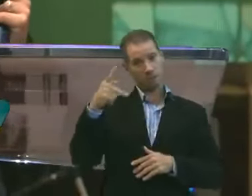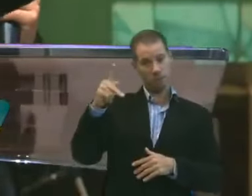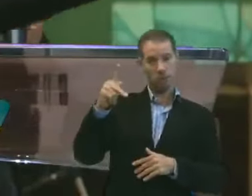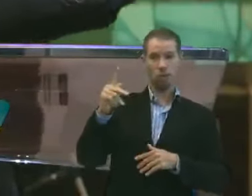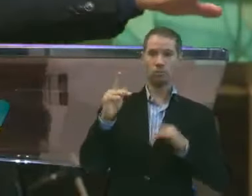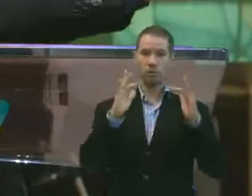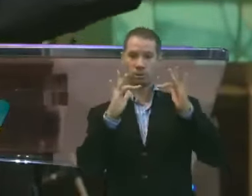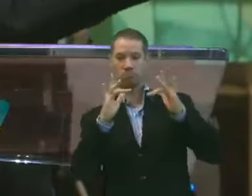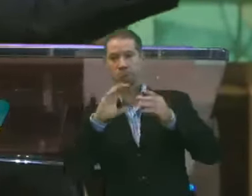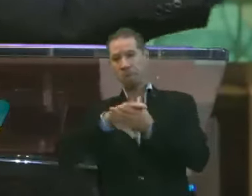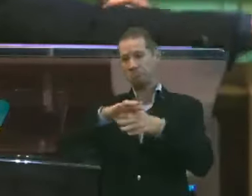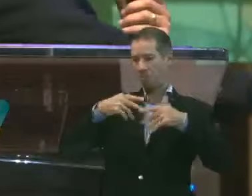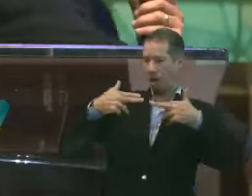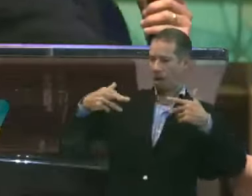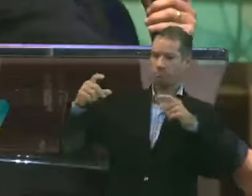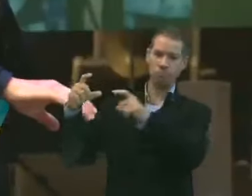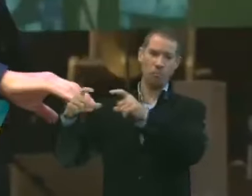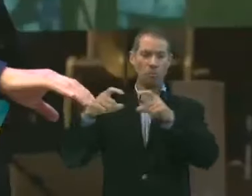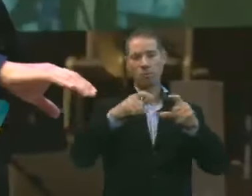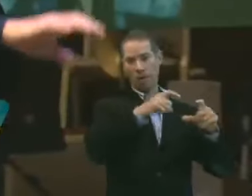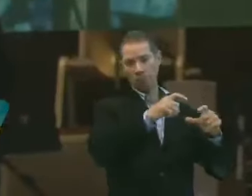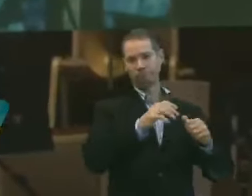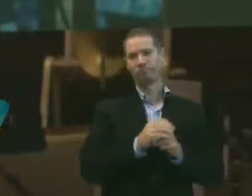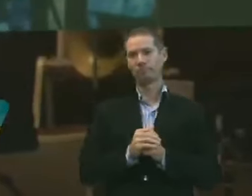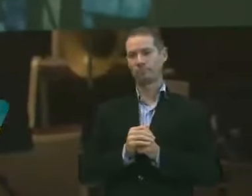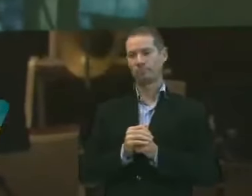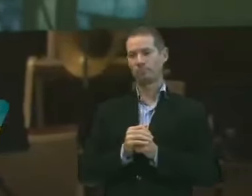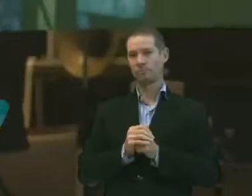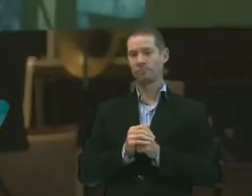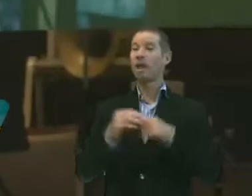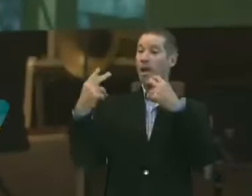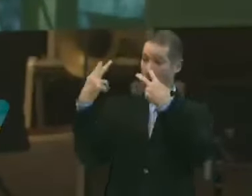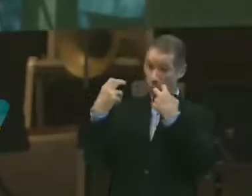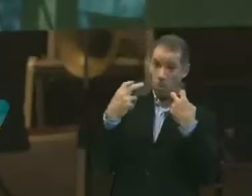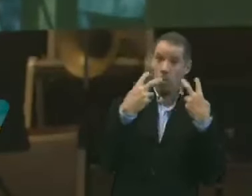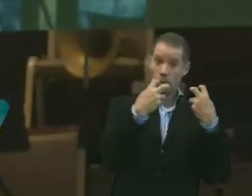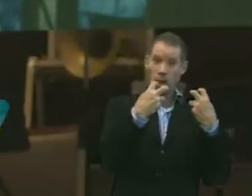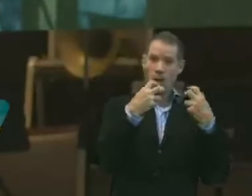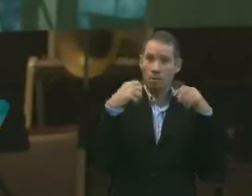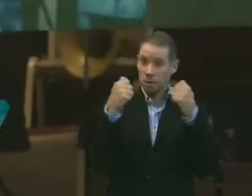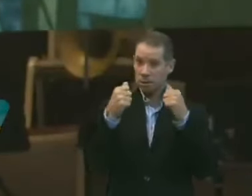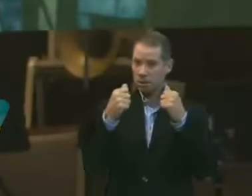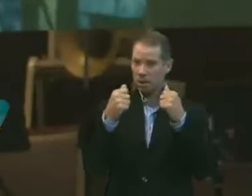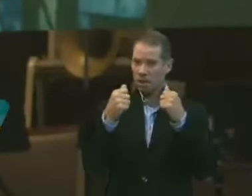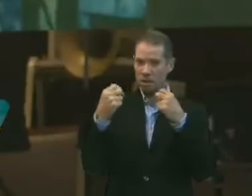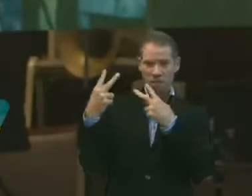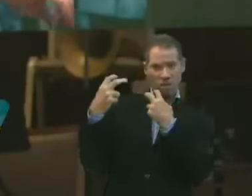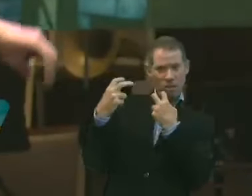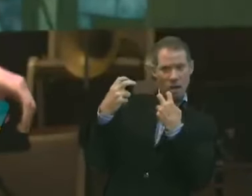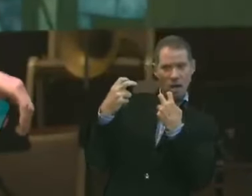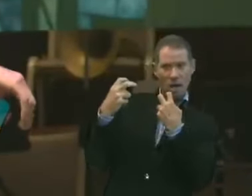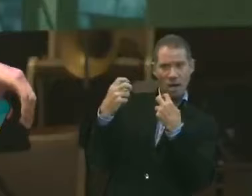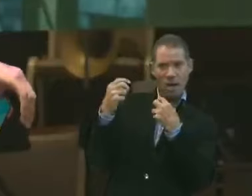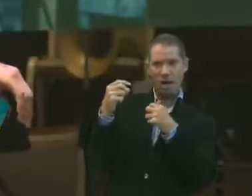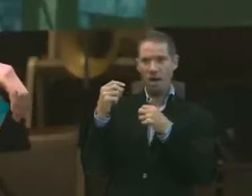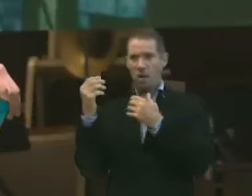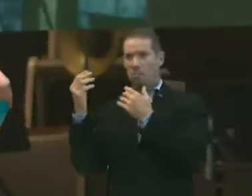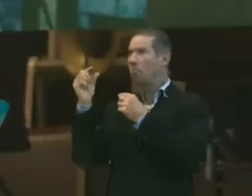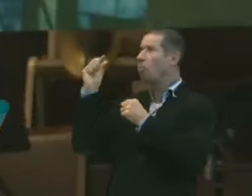relacionamentos, nos ambientes que você está. Olharem para você. Elas tem que ver um pouquinho de Deus.